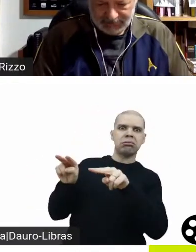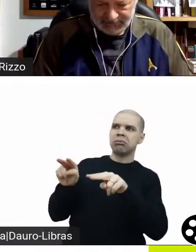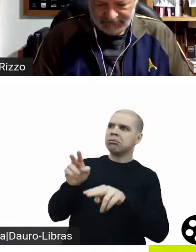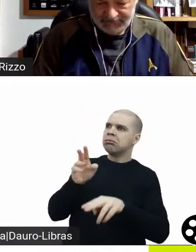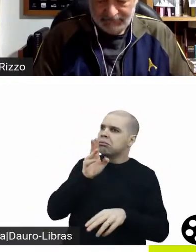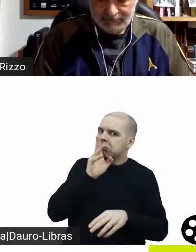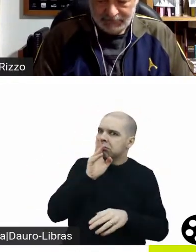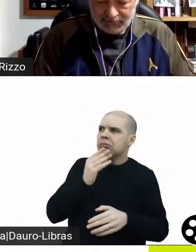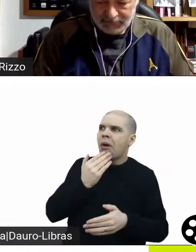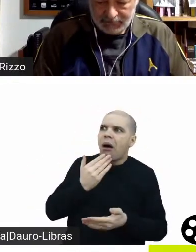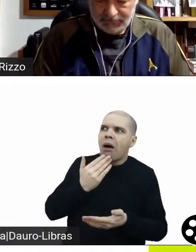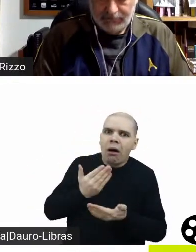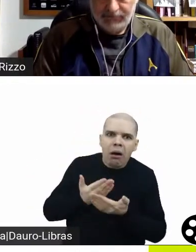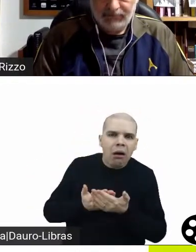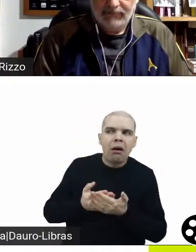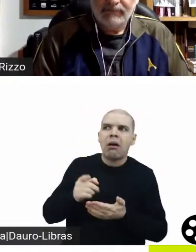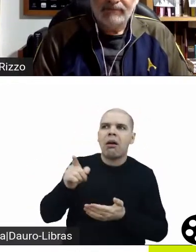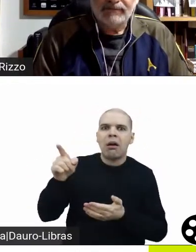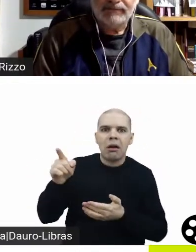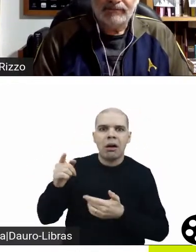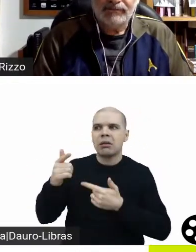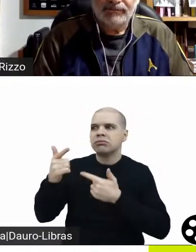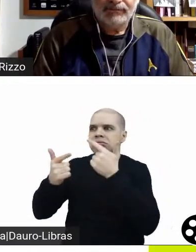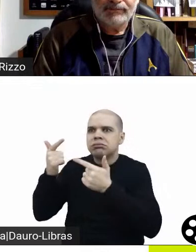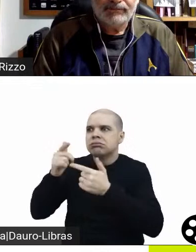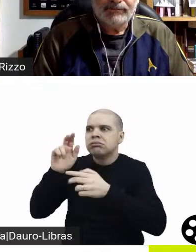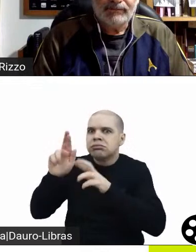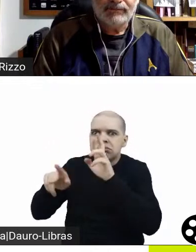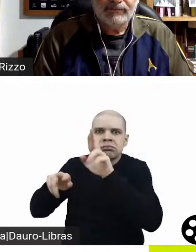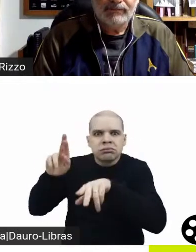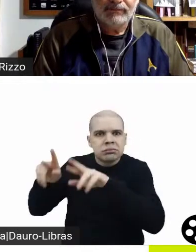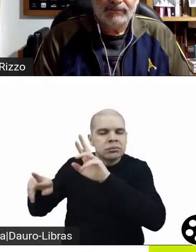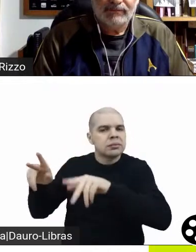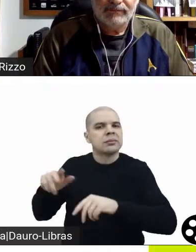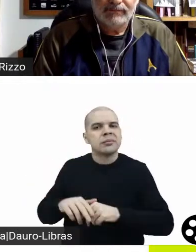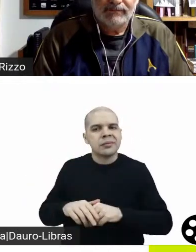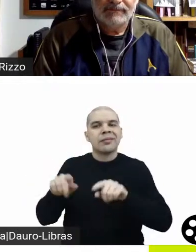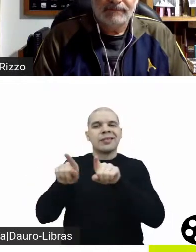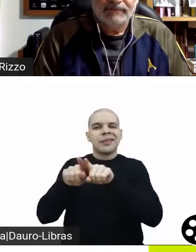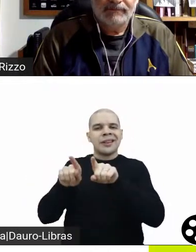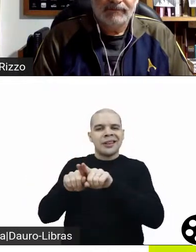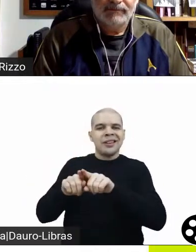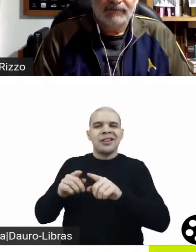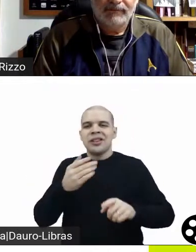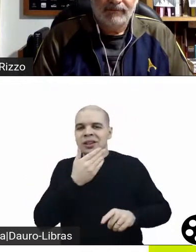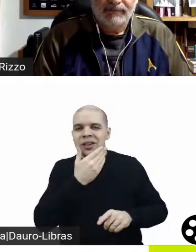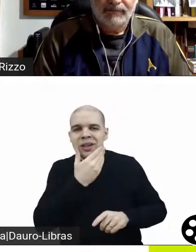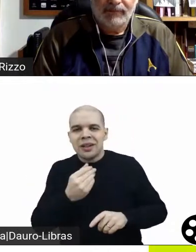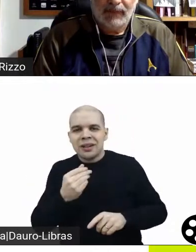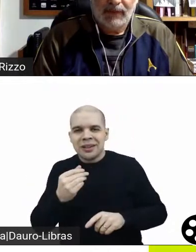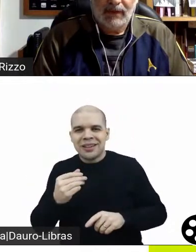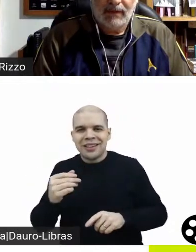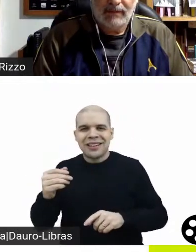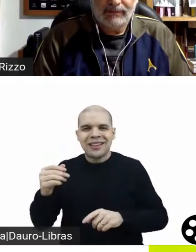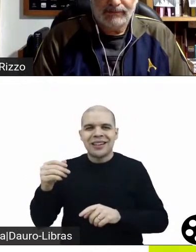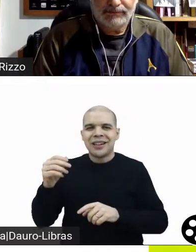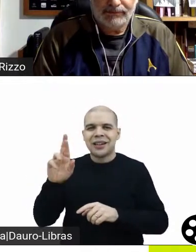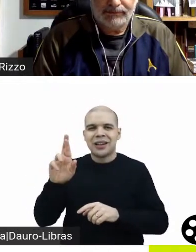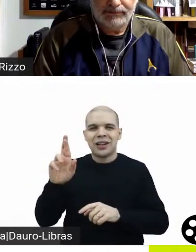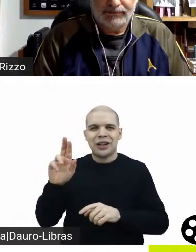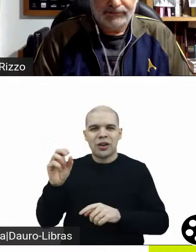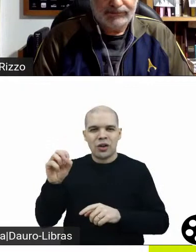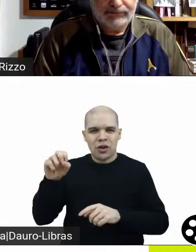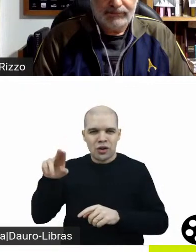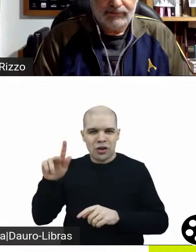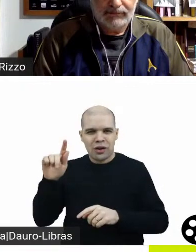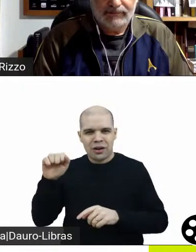mas também, ao mesmo tempo, é o primeiro filme do PJ Hogan, é importante falar isso, e é uma personagem que é difícil de